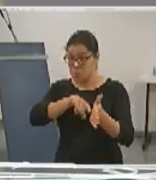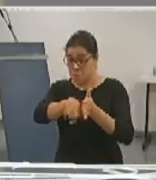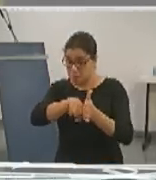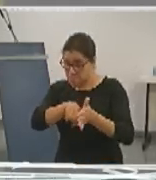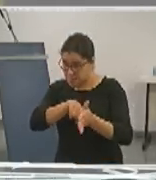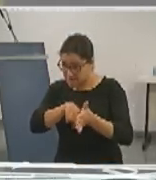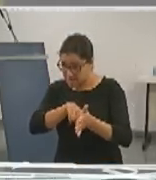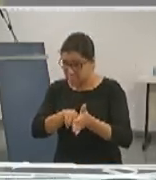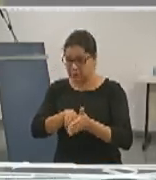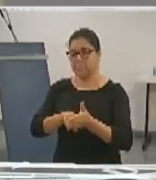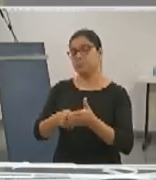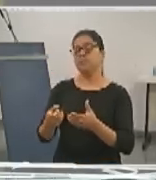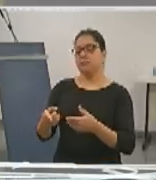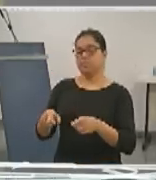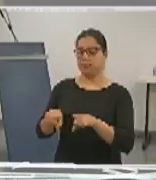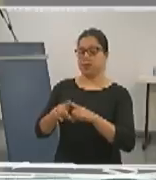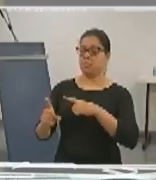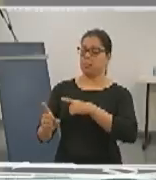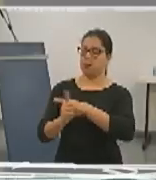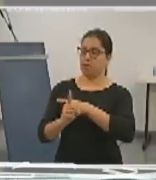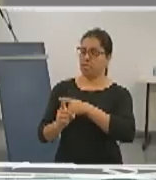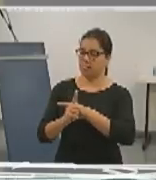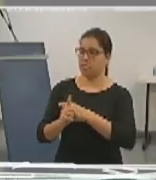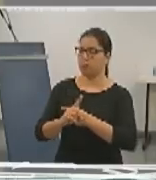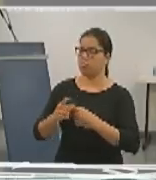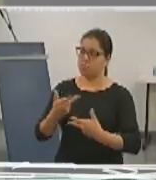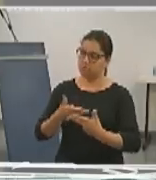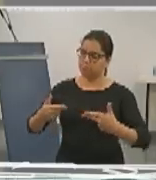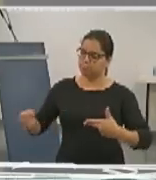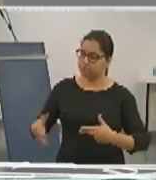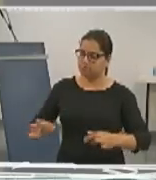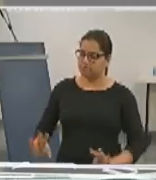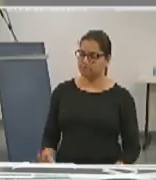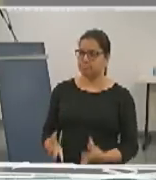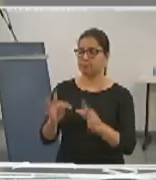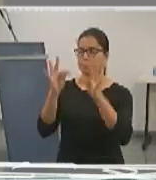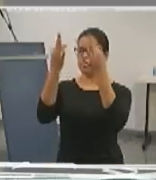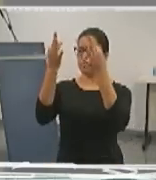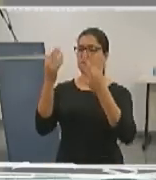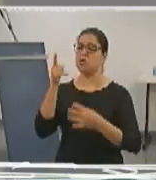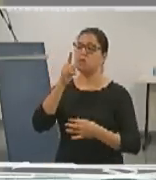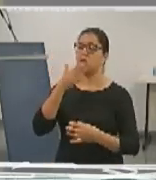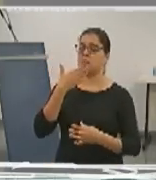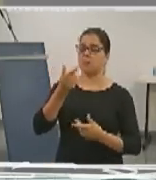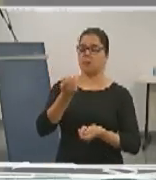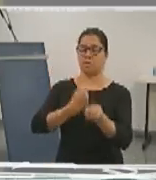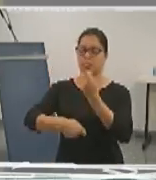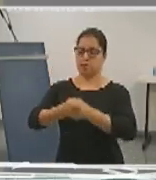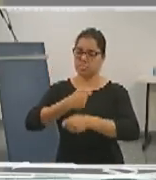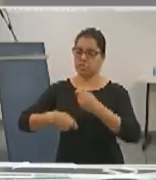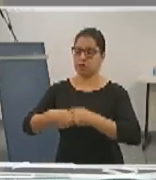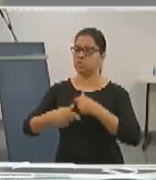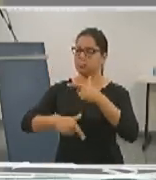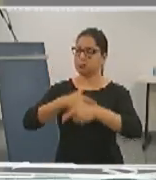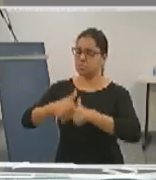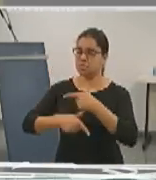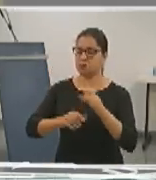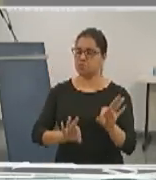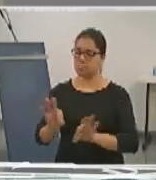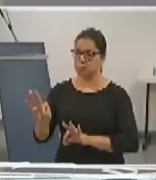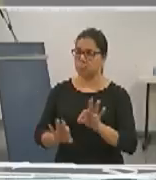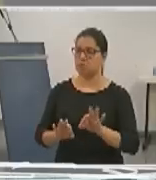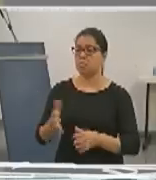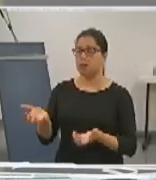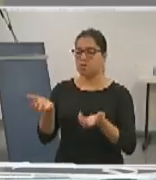inovação tecnológica. Vamos dar continuidade às obras, perseguiremos a eficiência administrativa e operacional, sempre em busca de